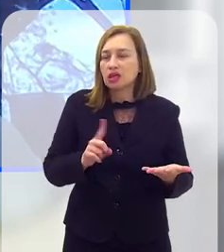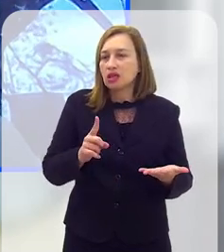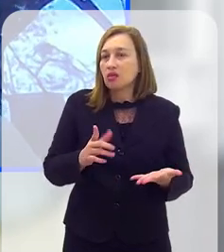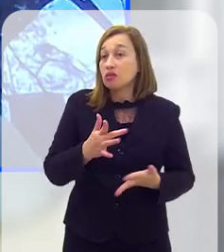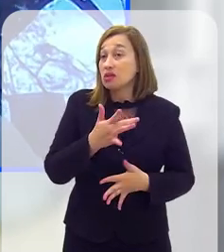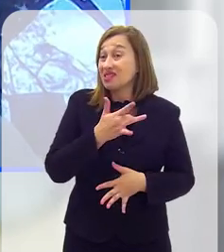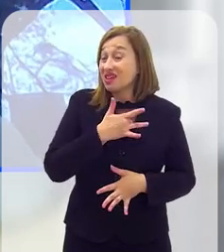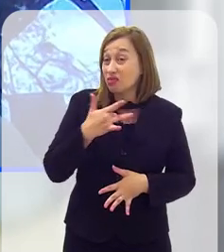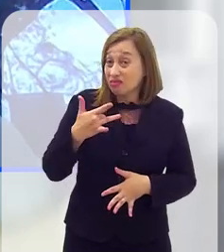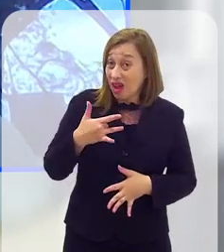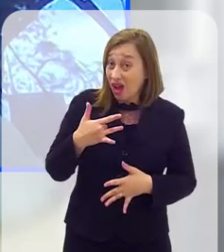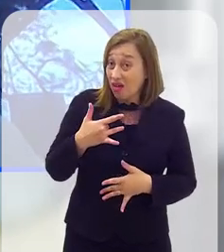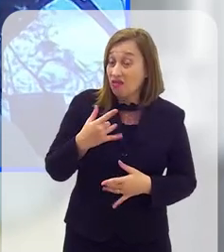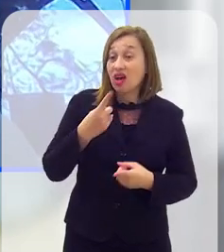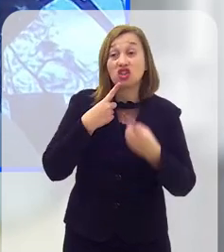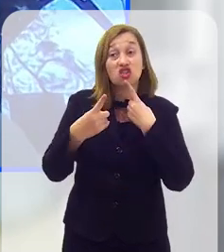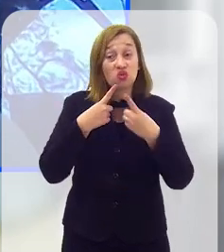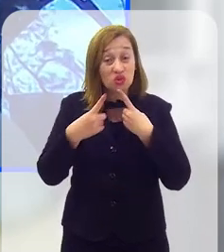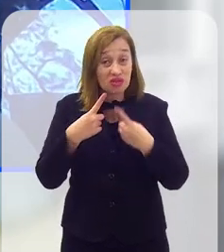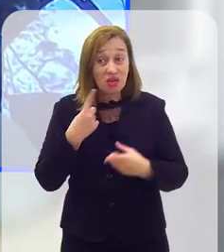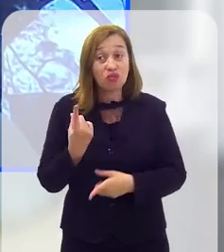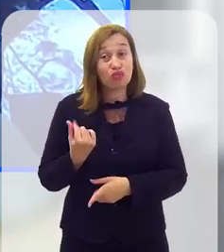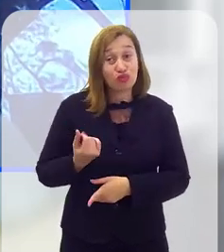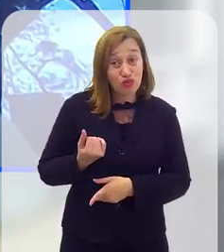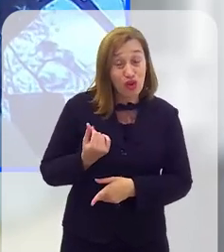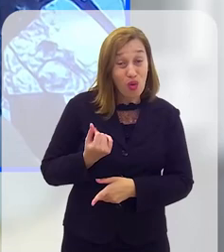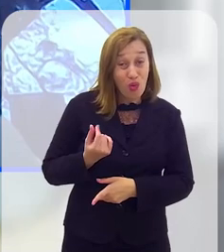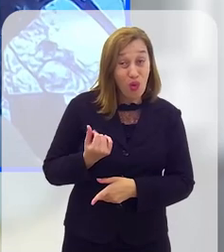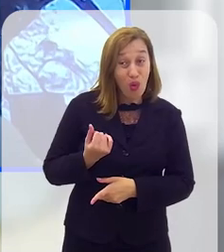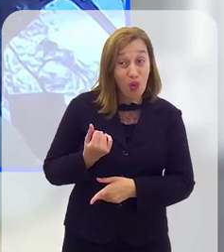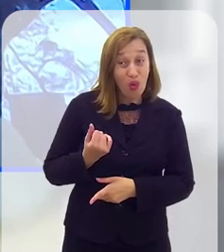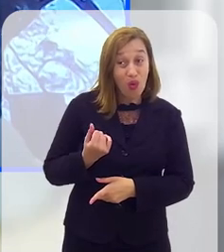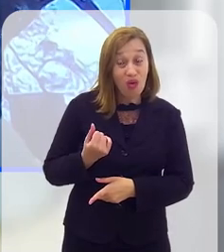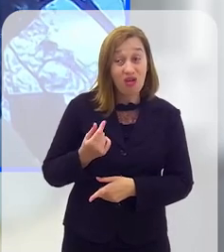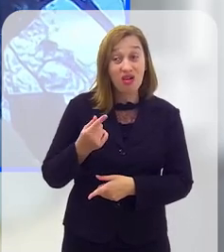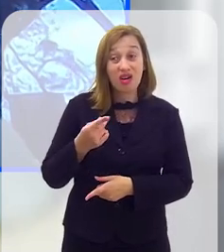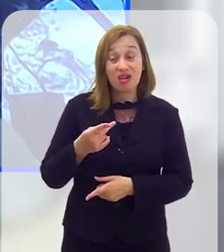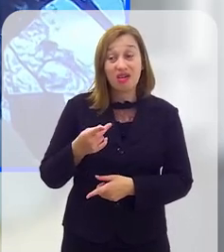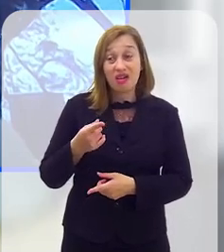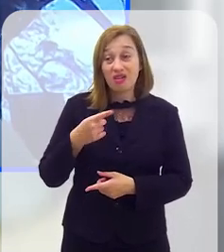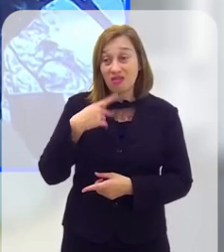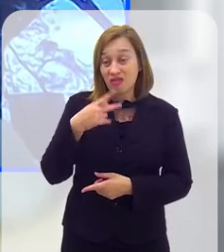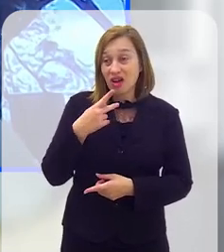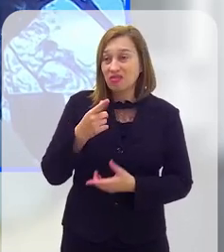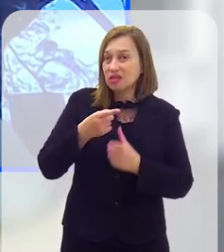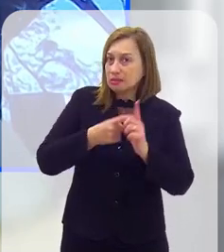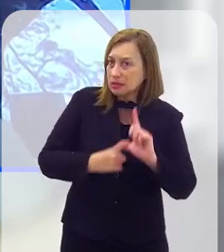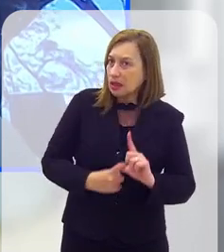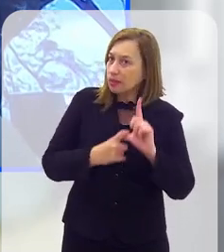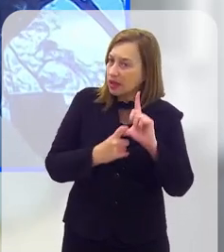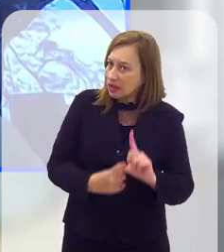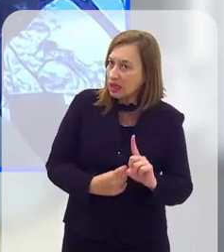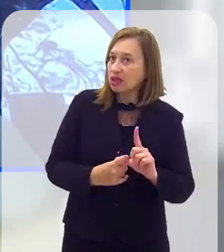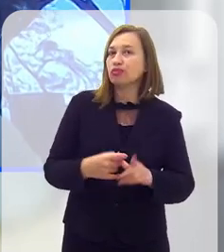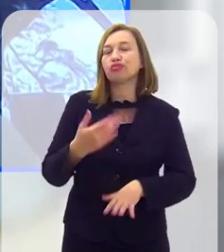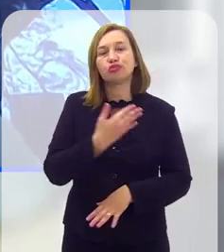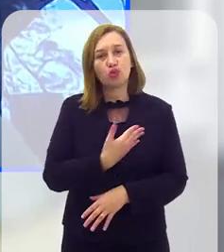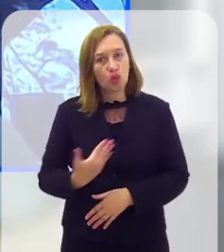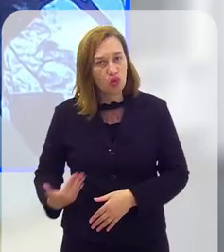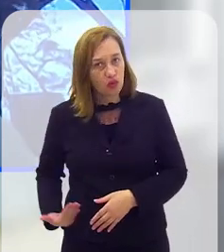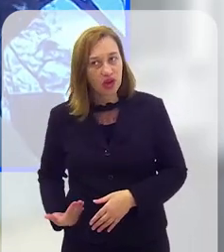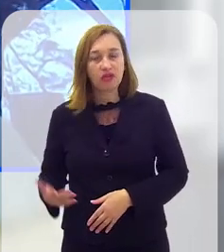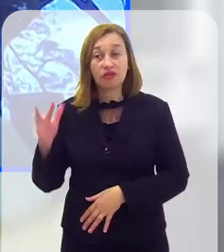saudáveis, e por isso a discussão tarifária que eu falava tanto, você ficar